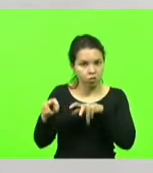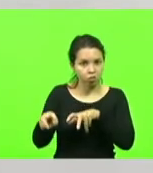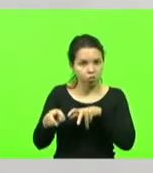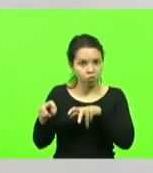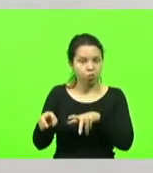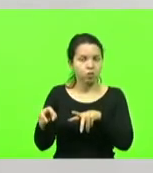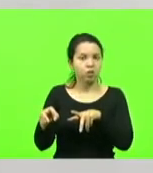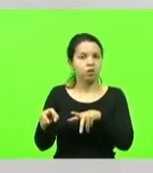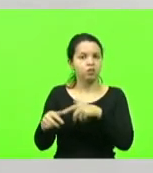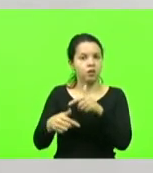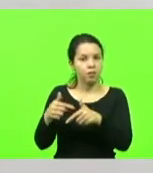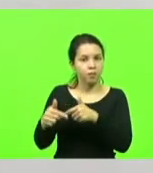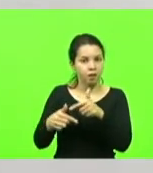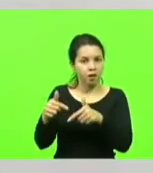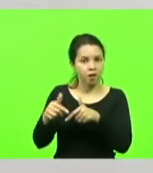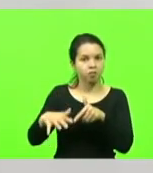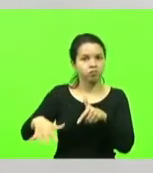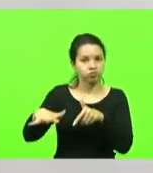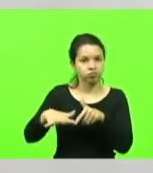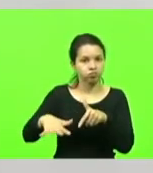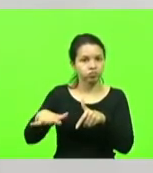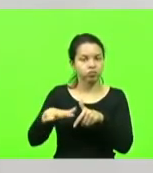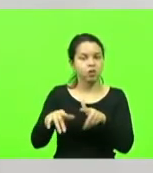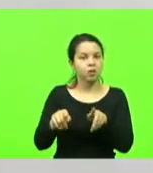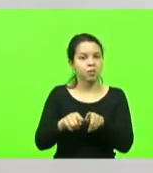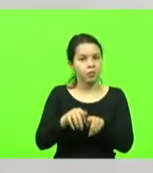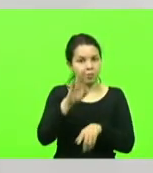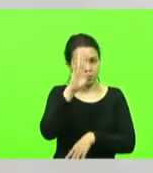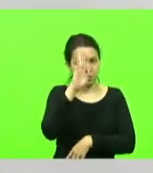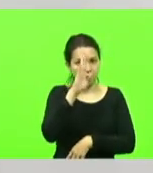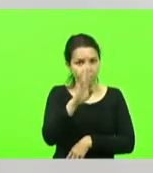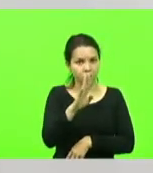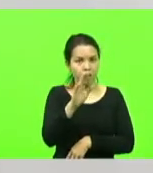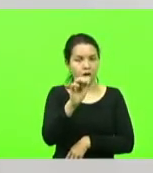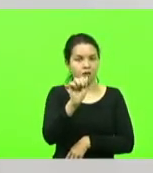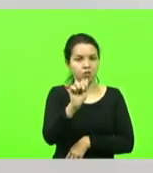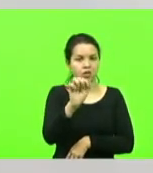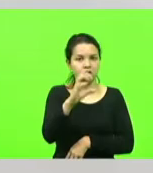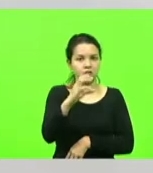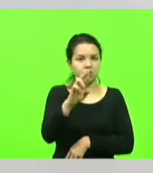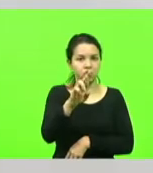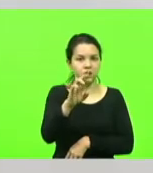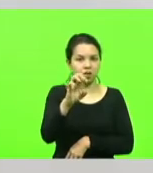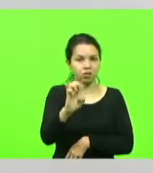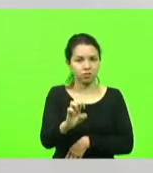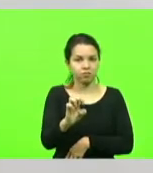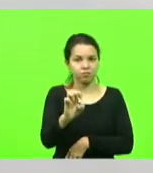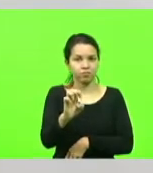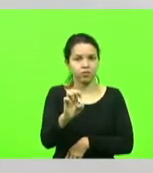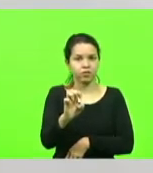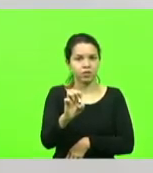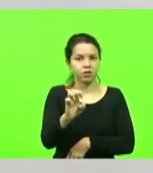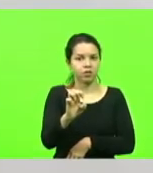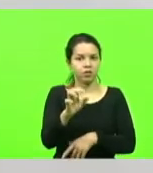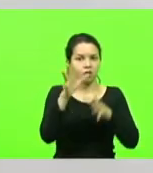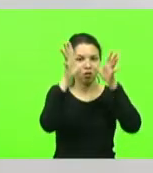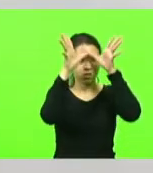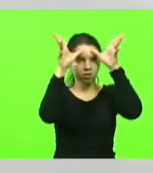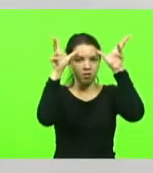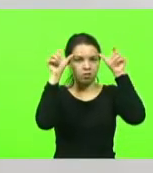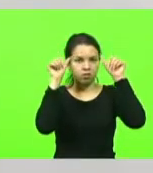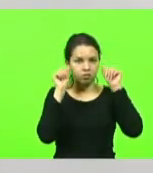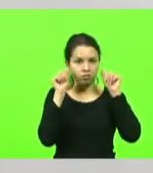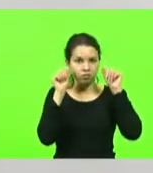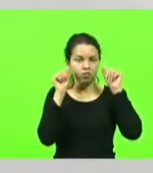no Acre e em Santa Catarina, que contribui muito para um Brasil melhor para